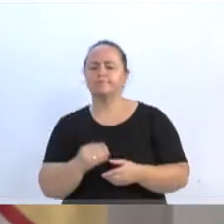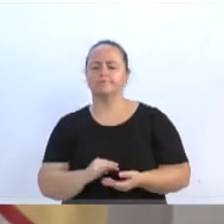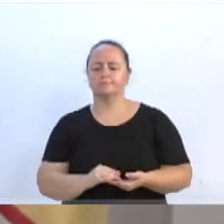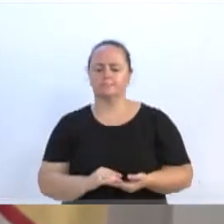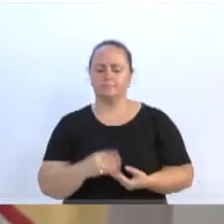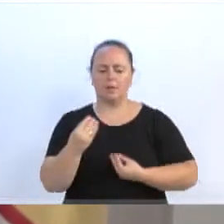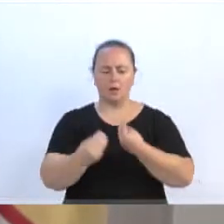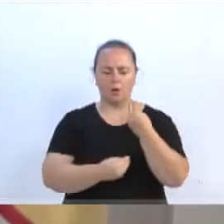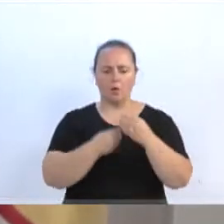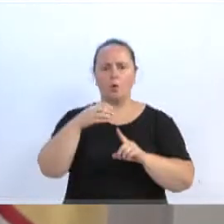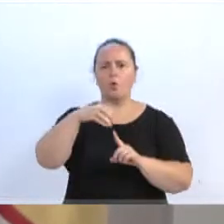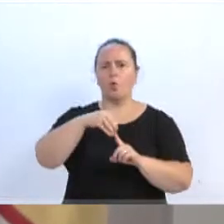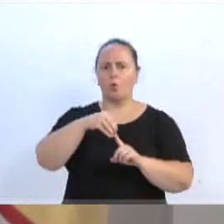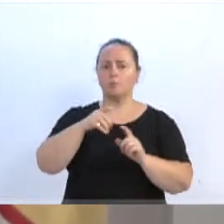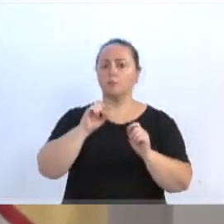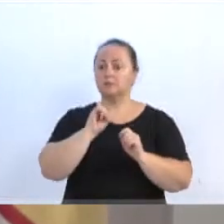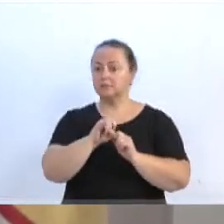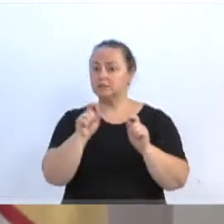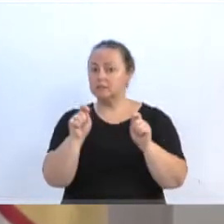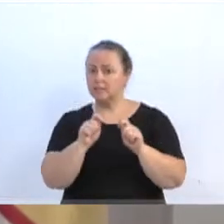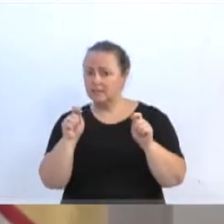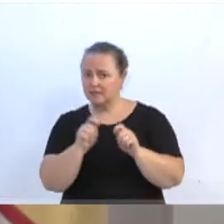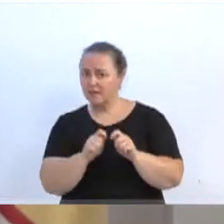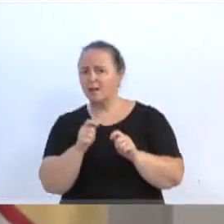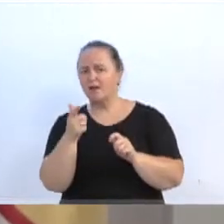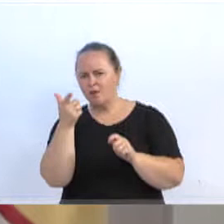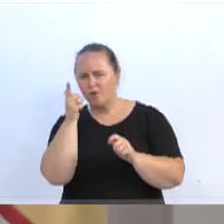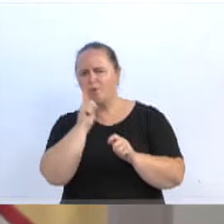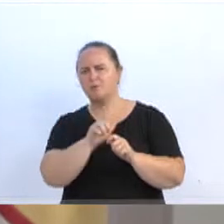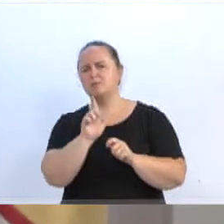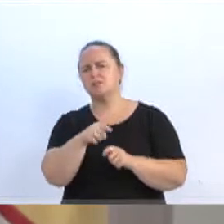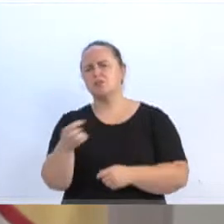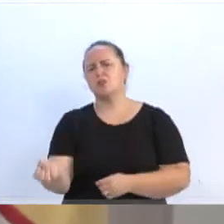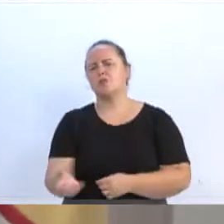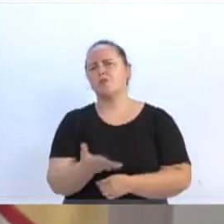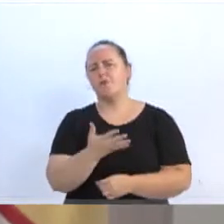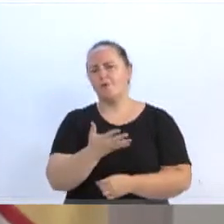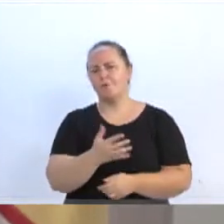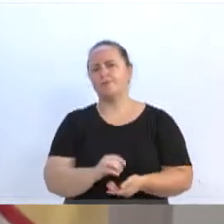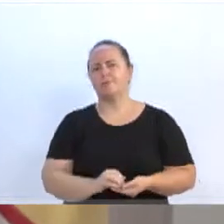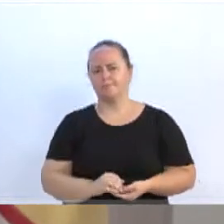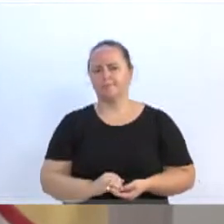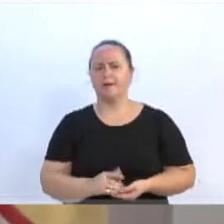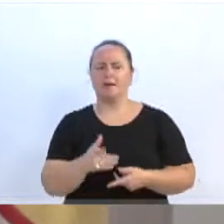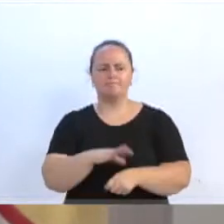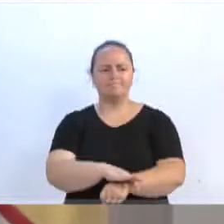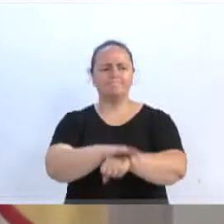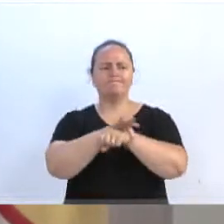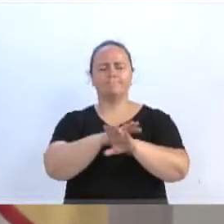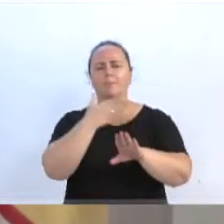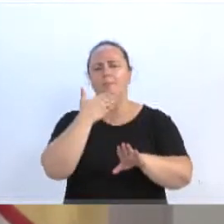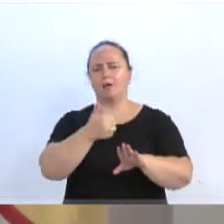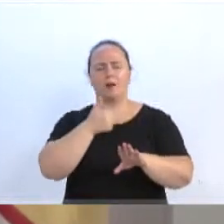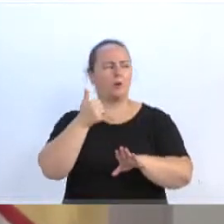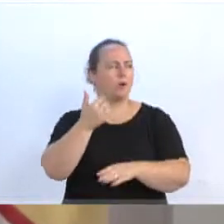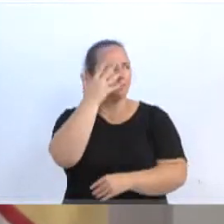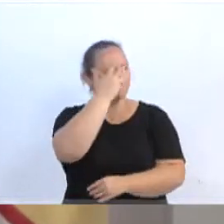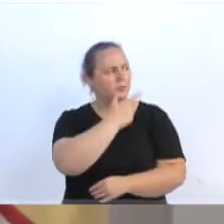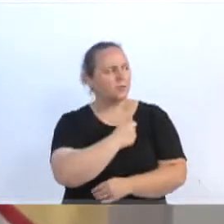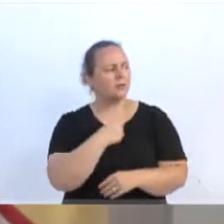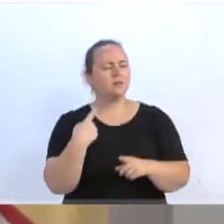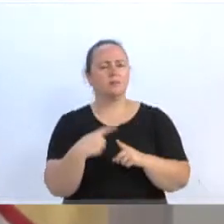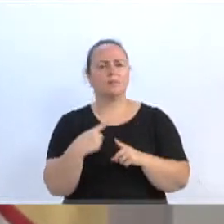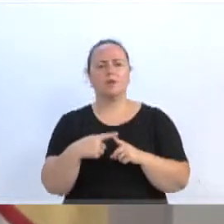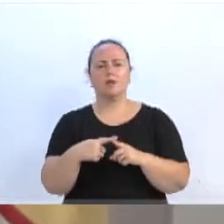colocando os pontos novamente, e, se for possível, que já coloque aqueles pontos novos ali, para poder dar uma segurança até um pouco maior, um ponto mais bonito, já que a rua está